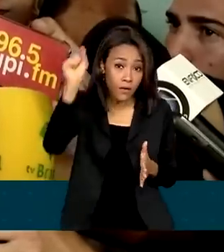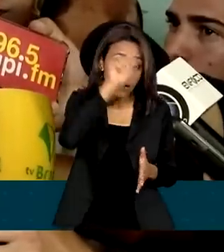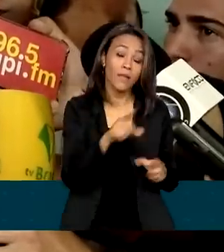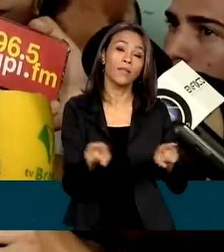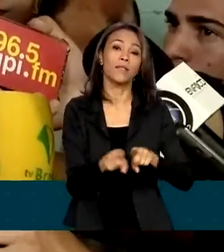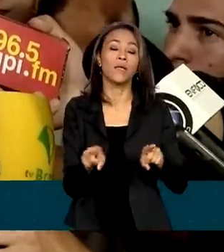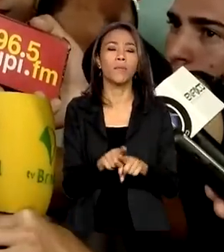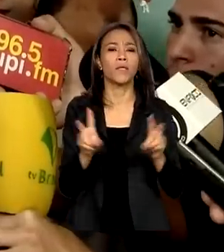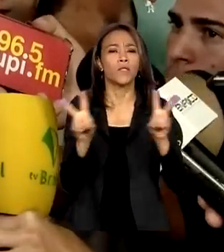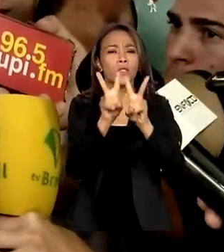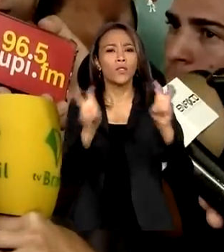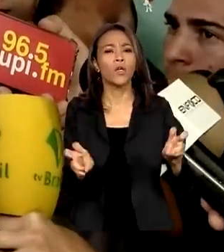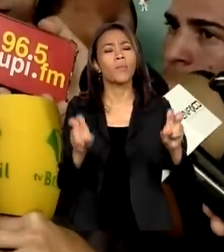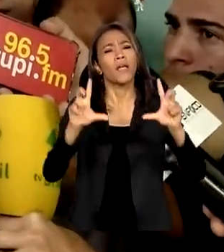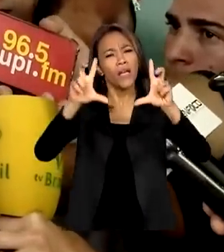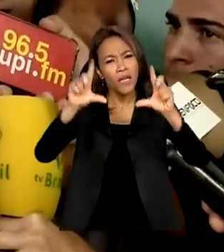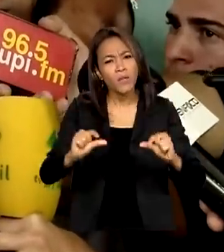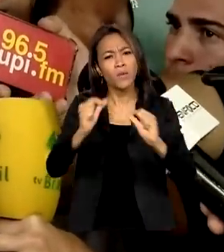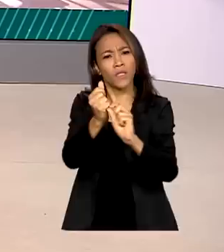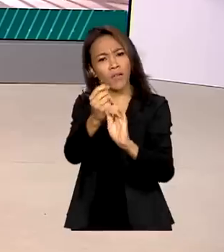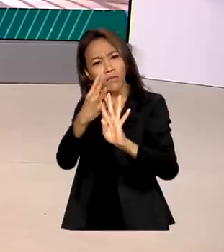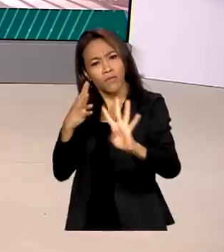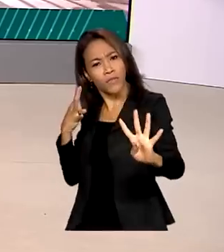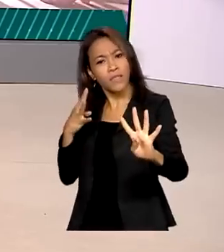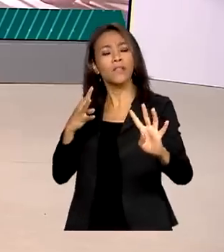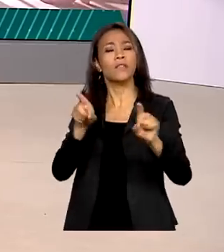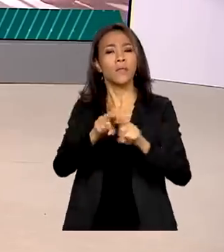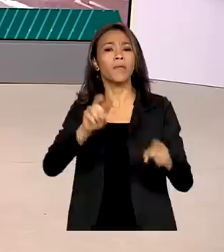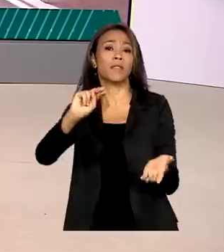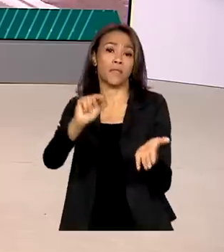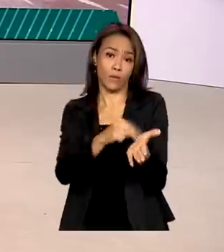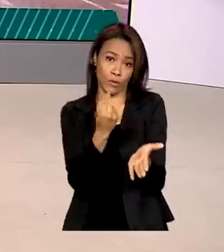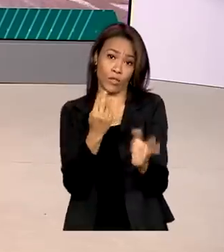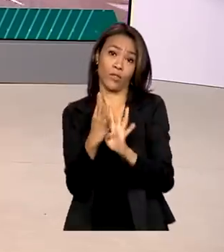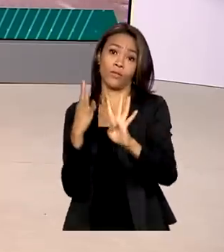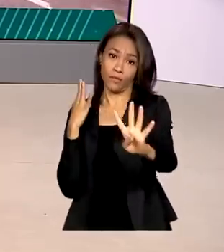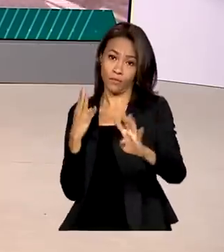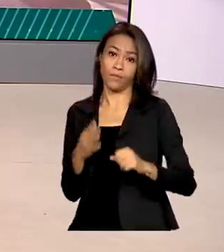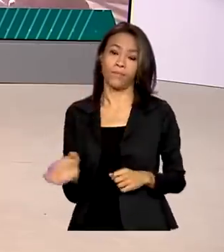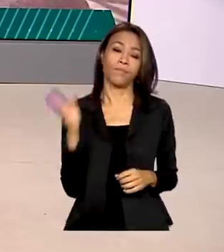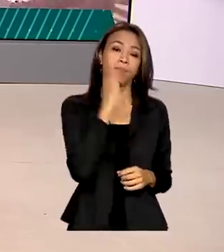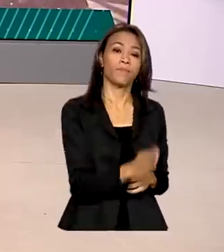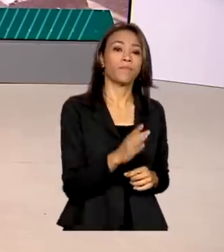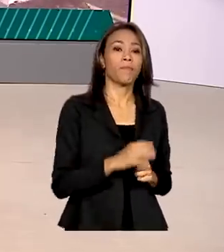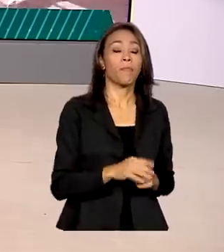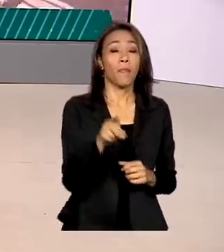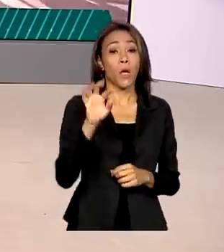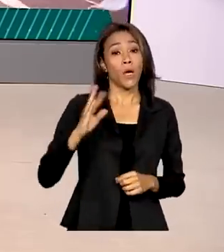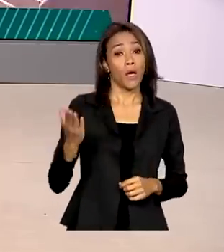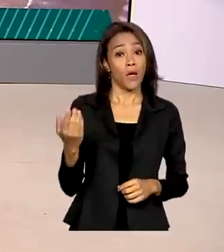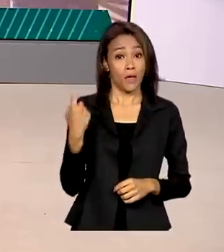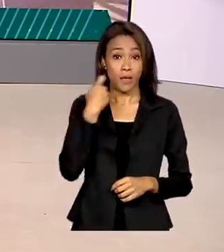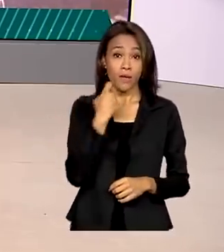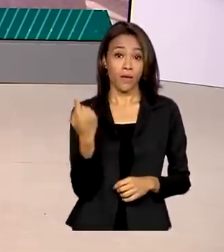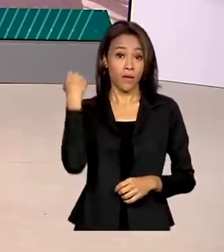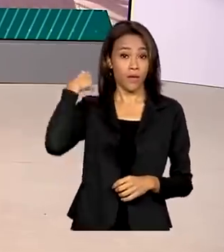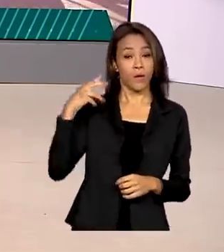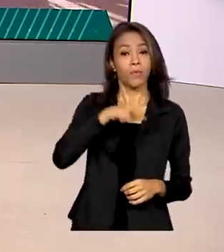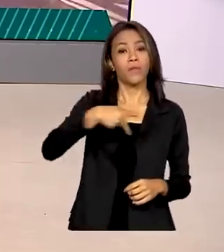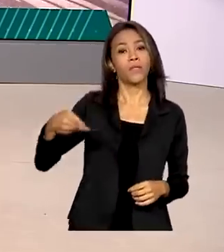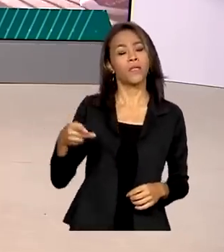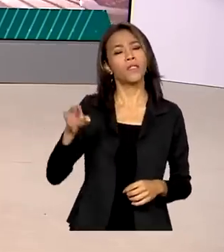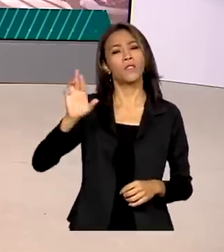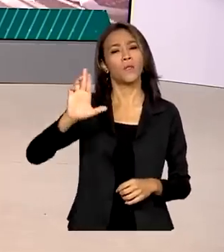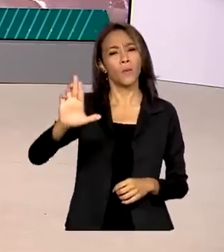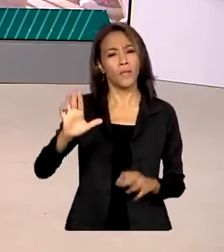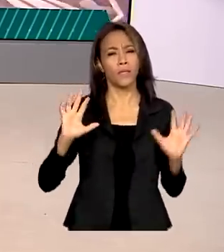emergencial de redução de filas e cirurgias. E na última sexta-feira, o presidente Lula se reuniu com governadores de todos os estados